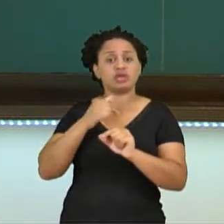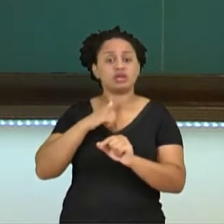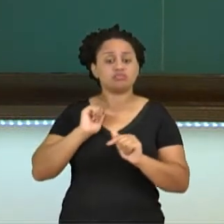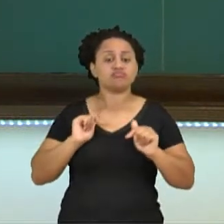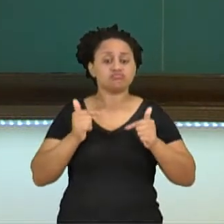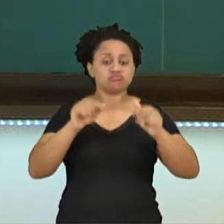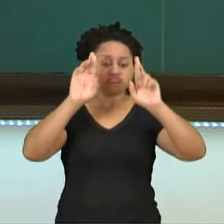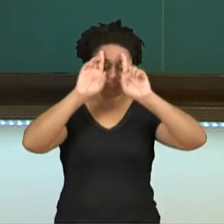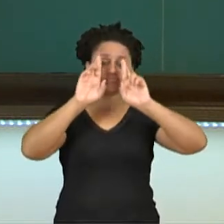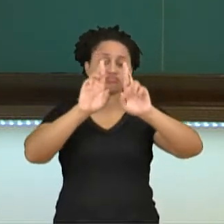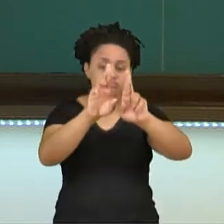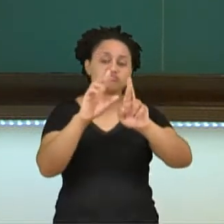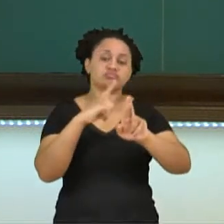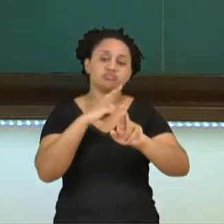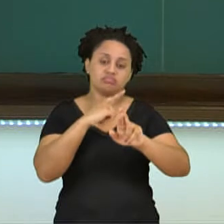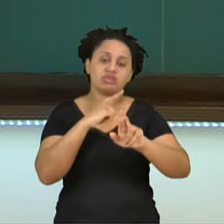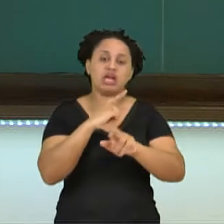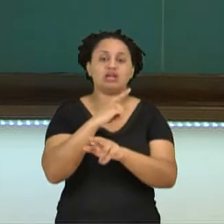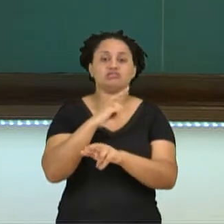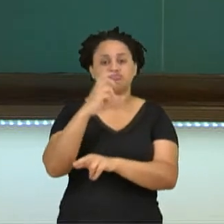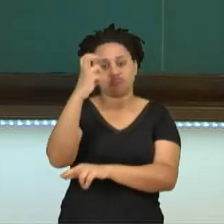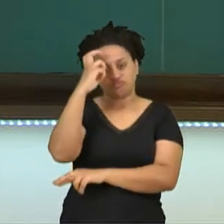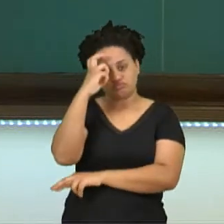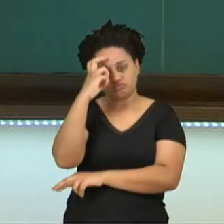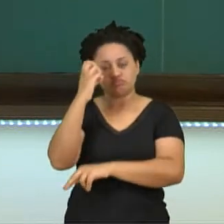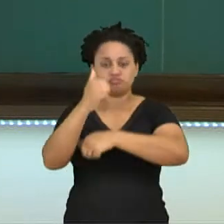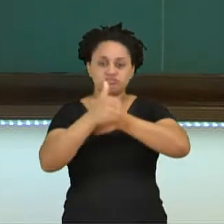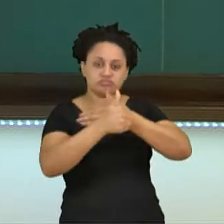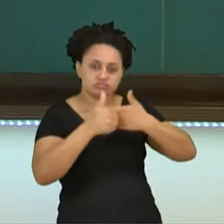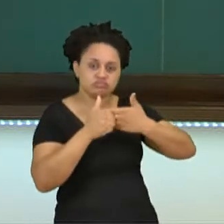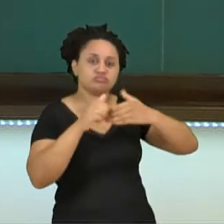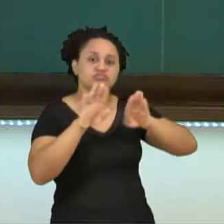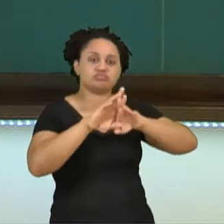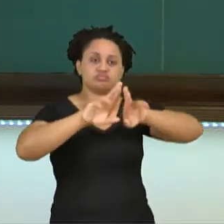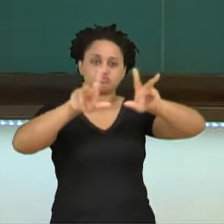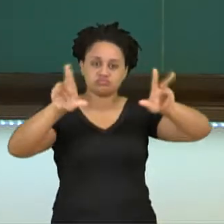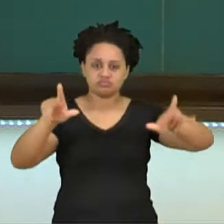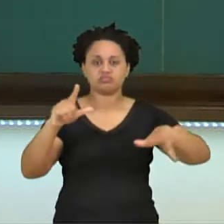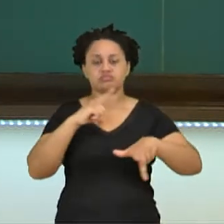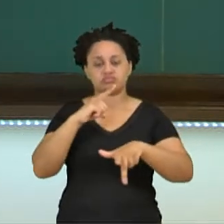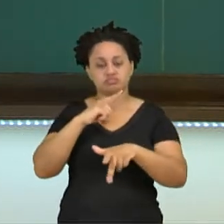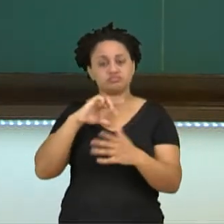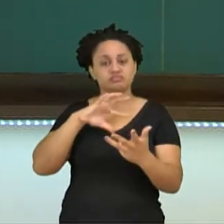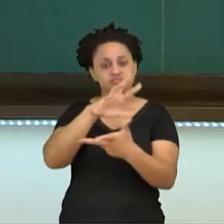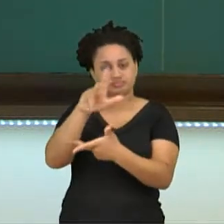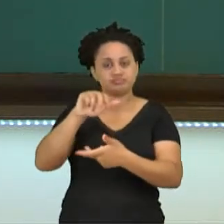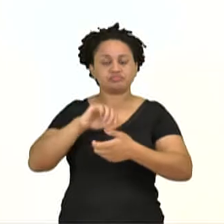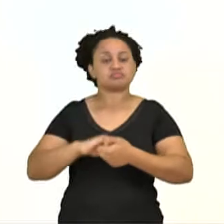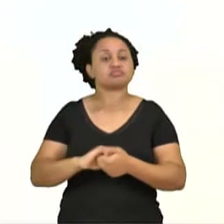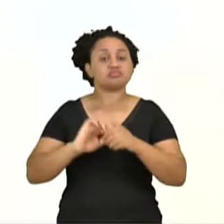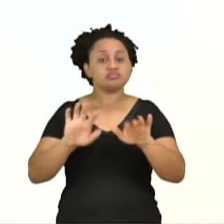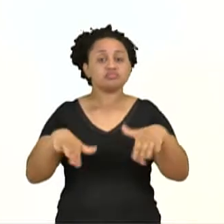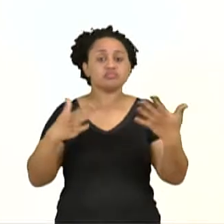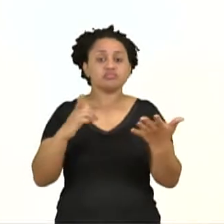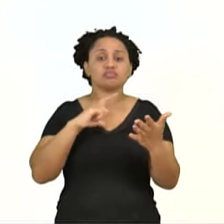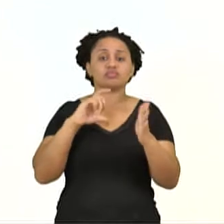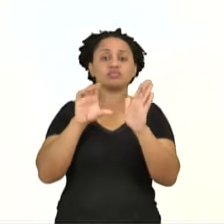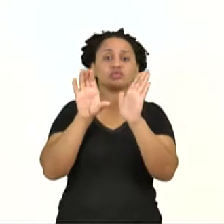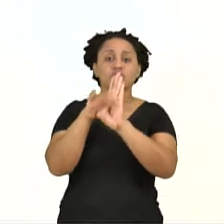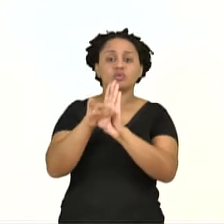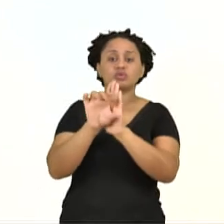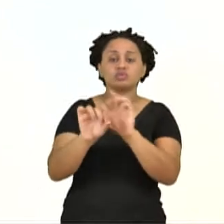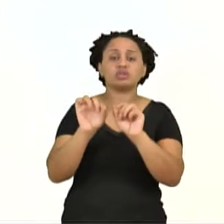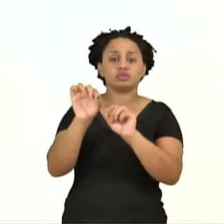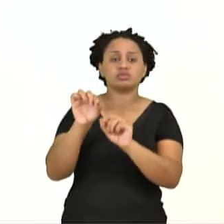com relação à cultura, moral, à diversidade que existe no mundo, né? E aí a gente tem esse conceito de